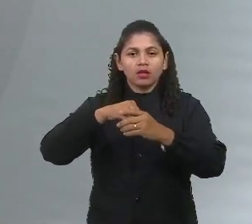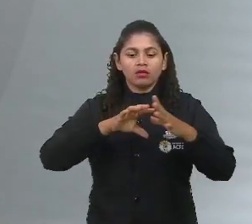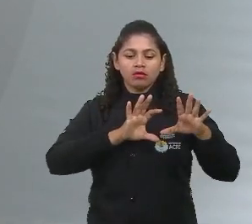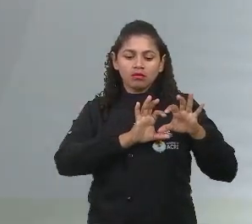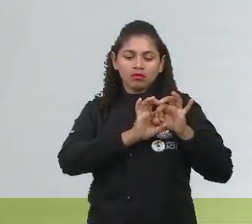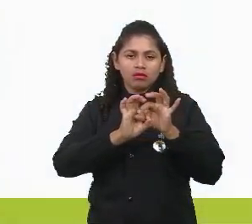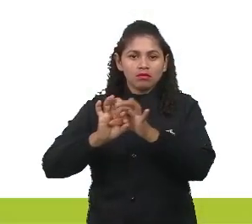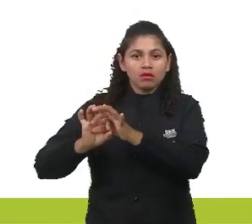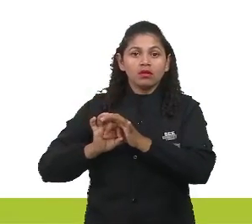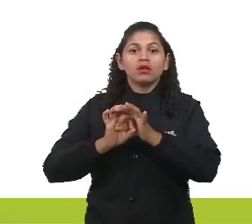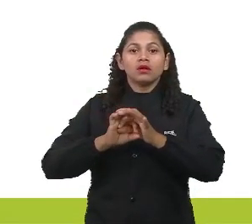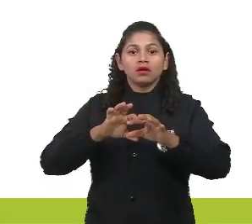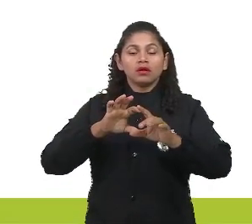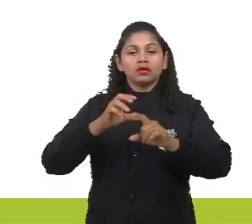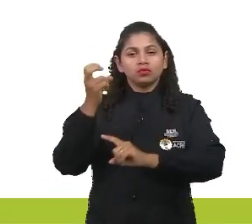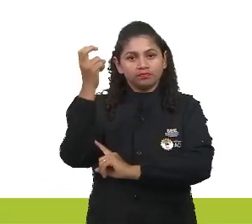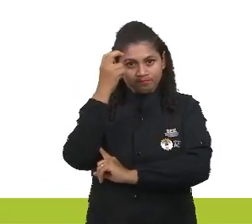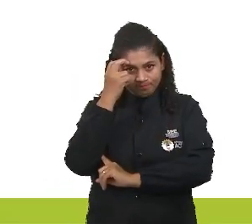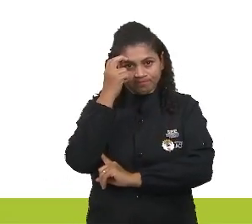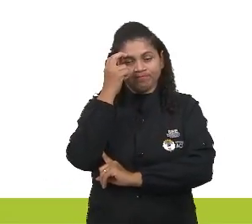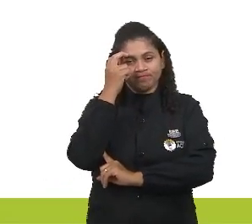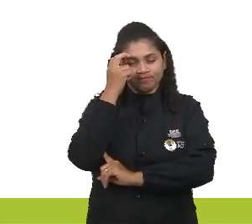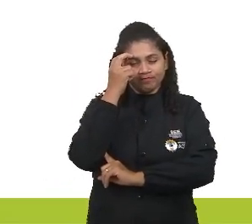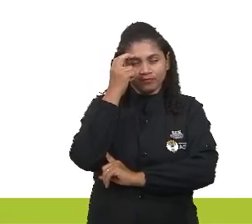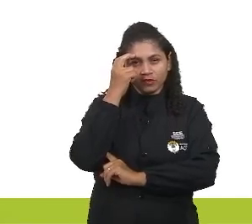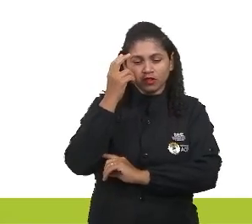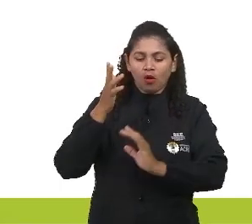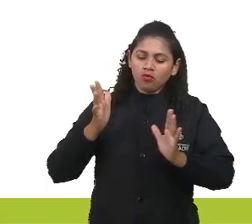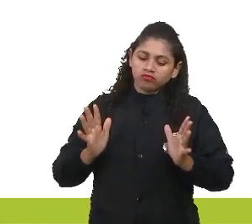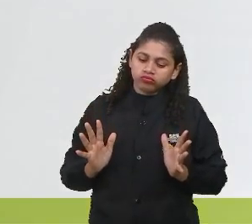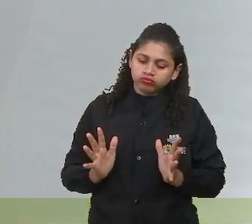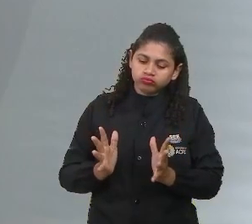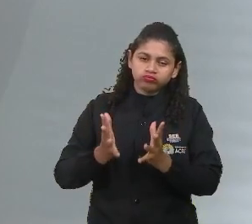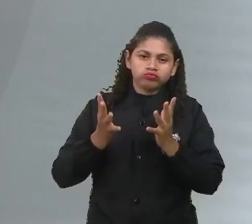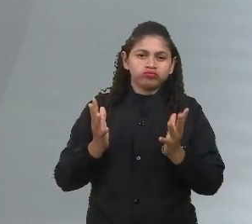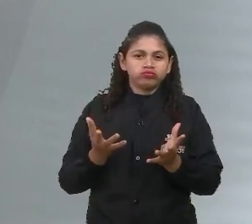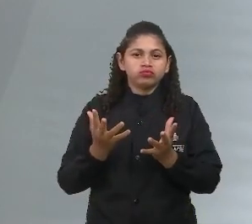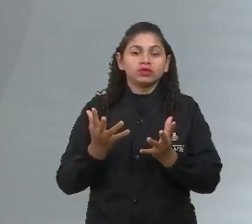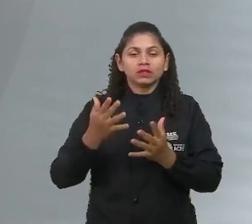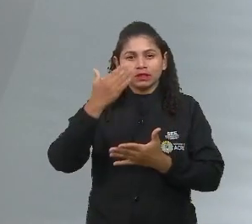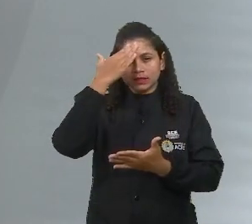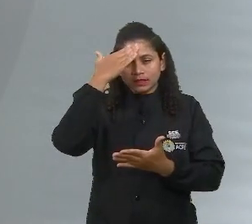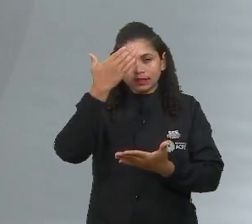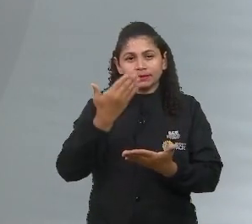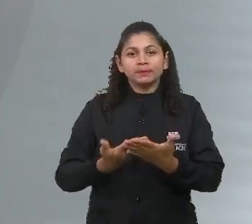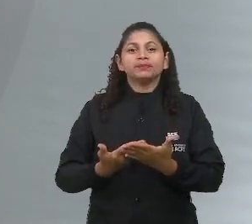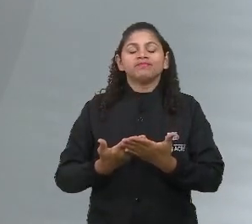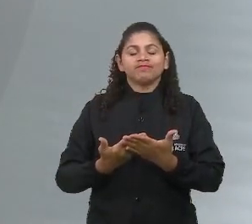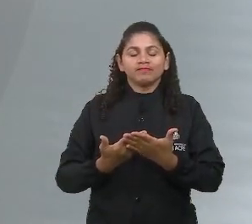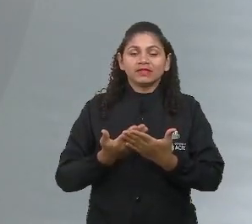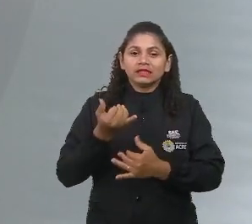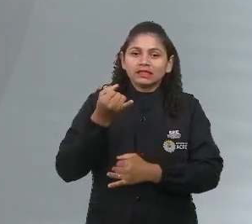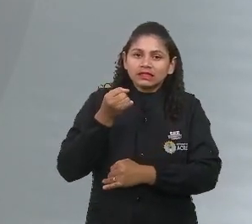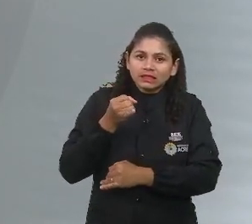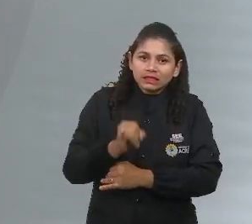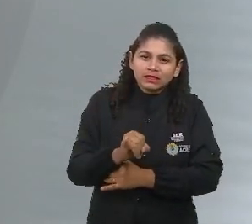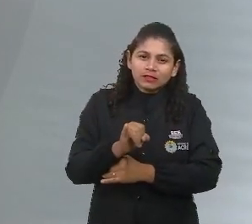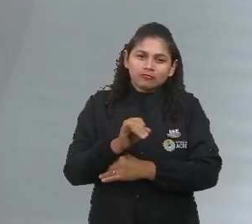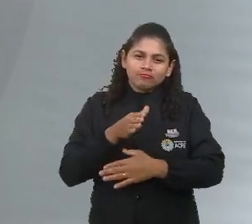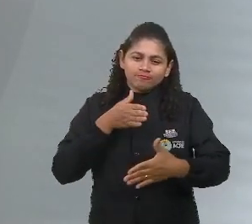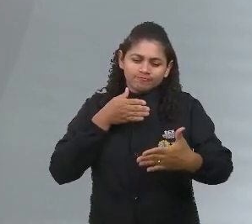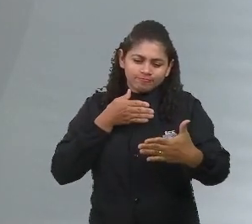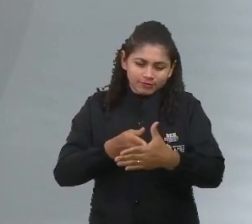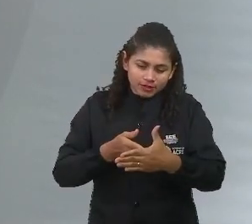cultural, daqueles que eu cultivo e acredito, se for abalado, eu vou ser atingido.